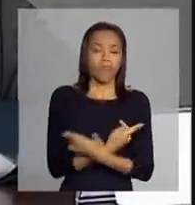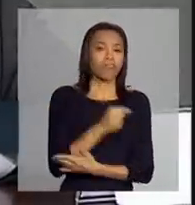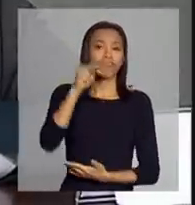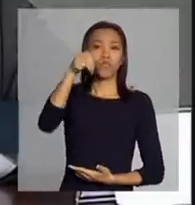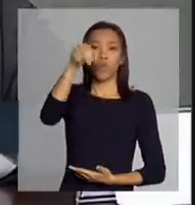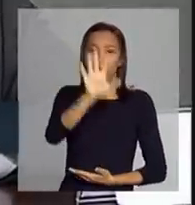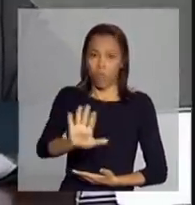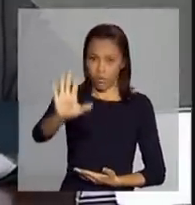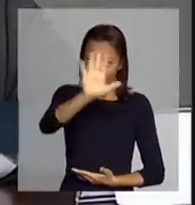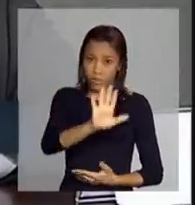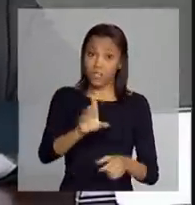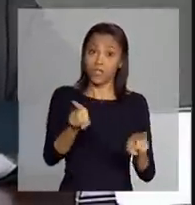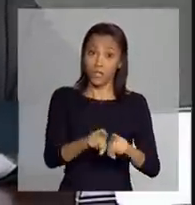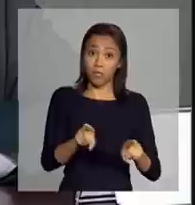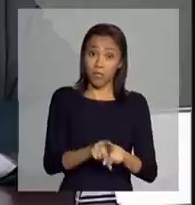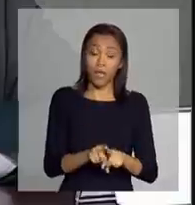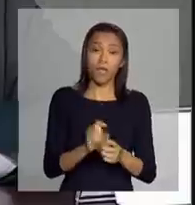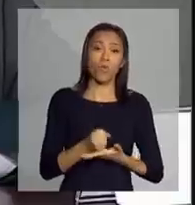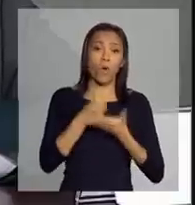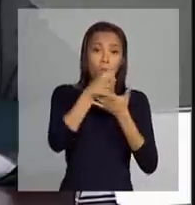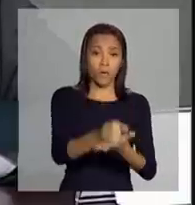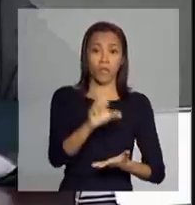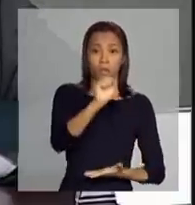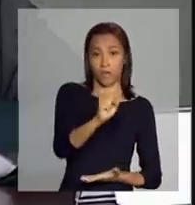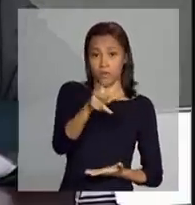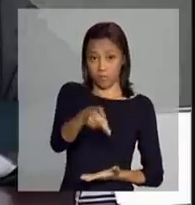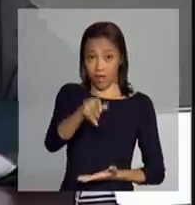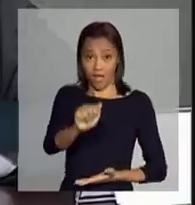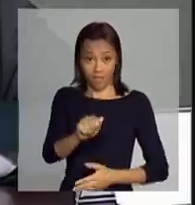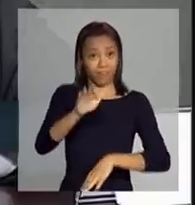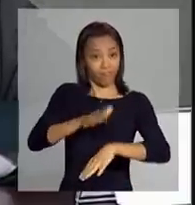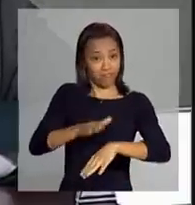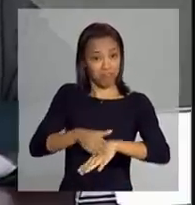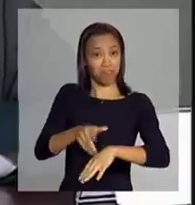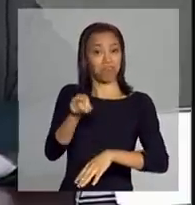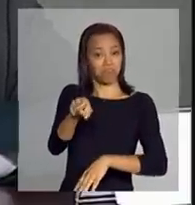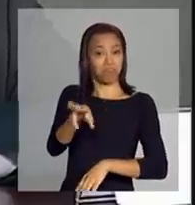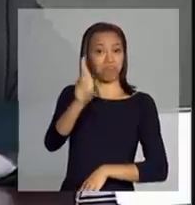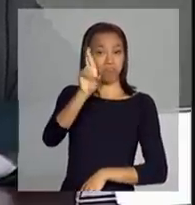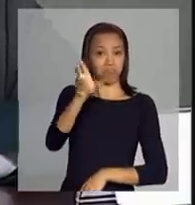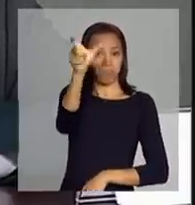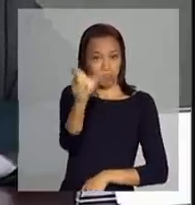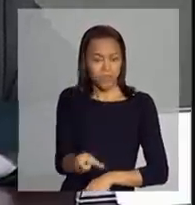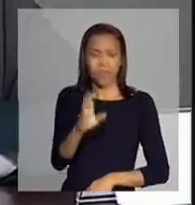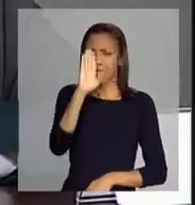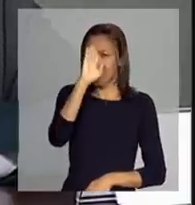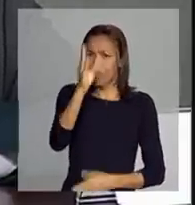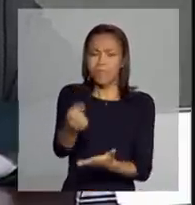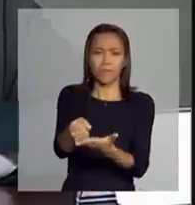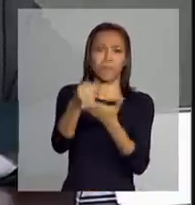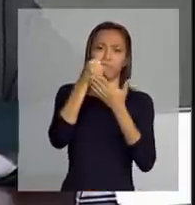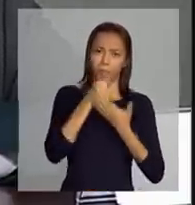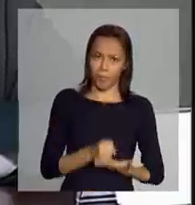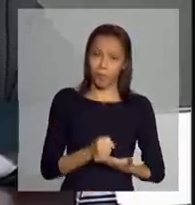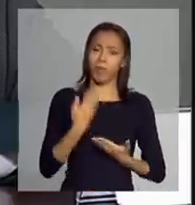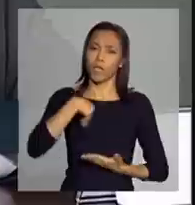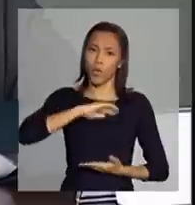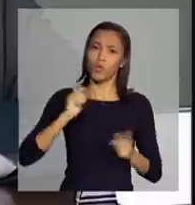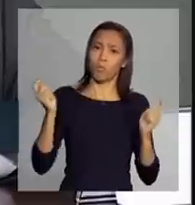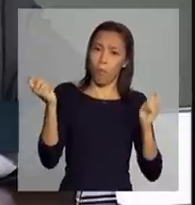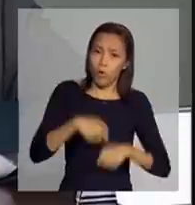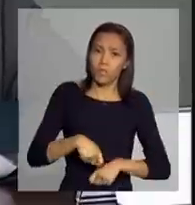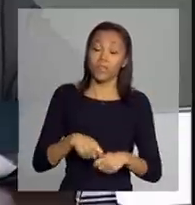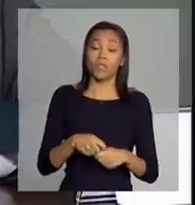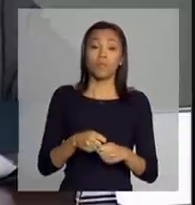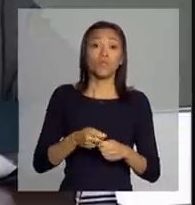e a atuação da SPA, através da sua pessoa, tem sido fundamental para que nós possamos implementar